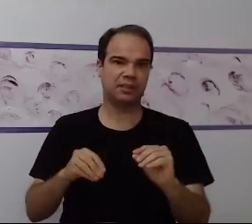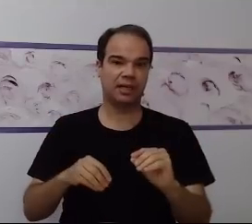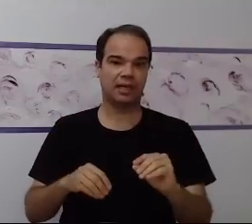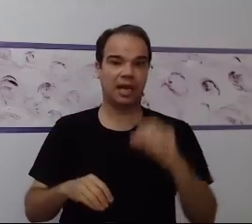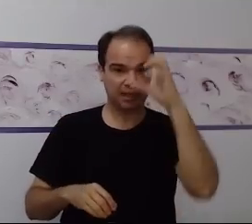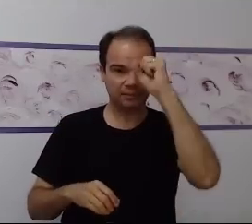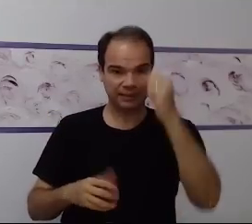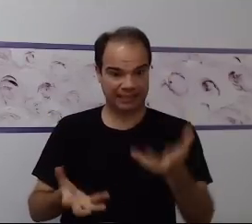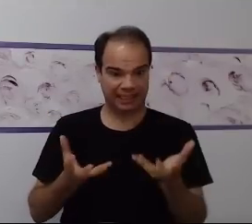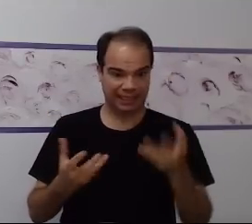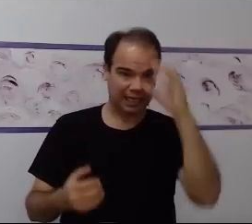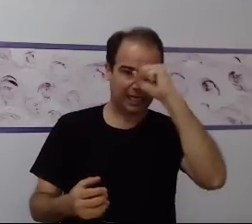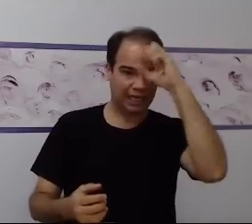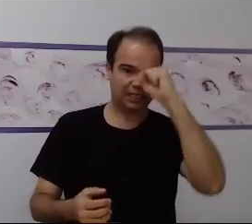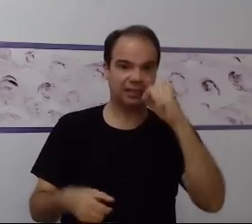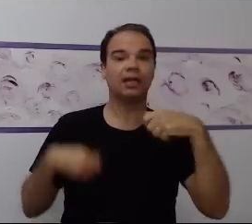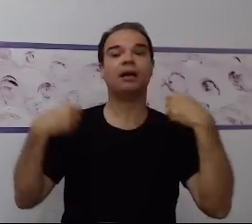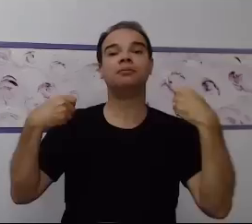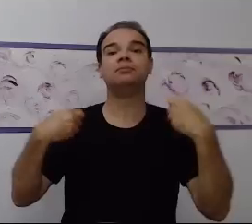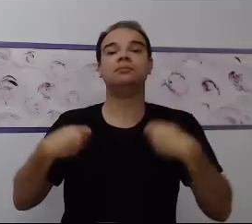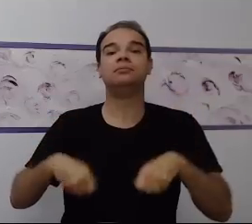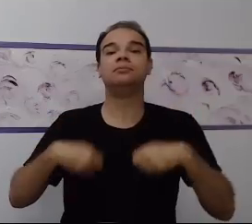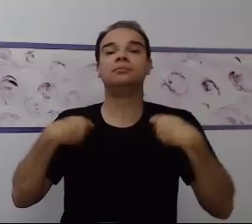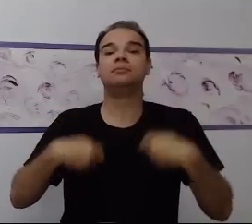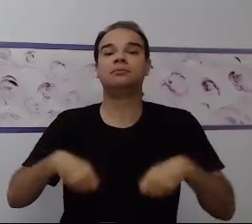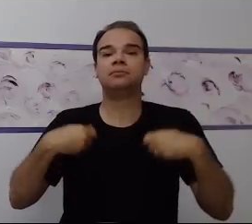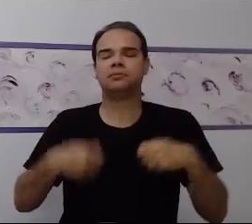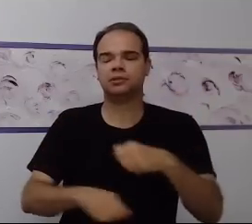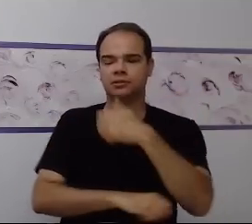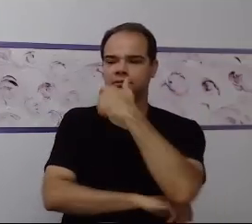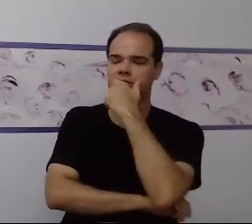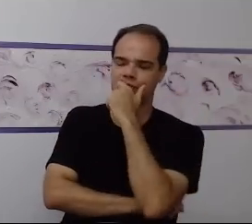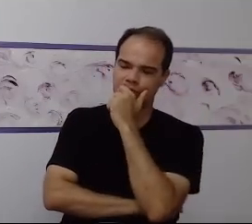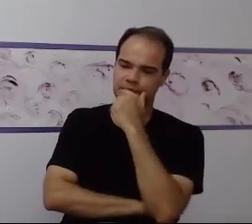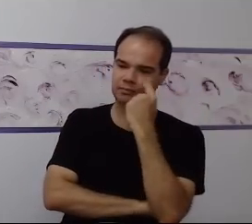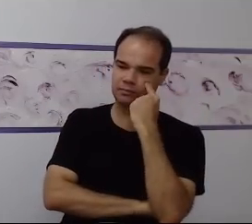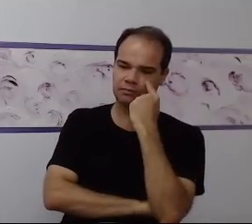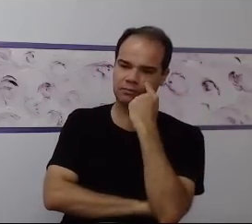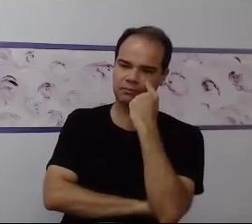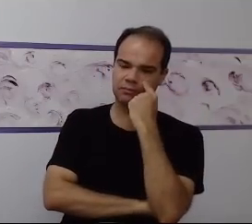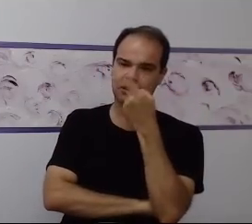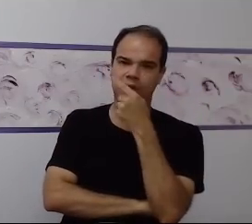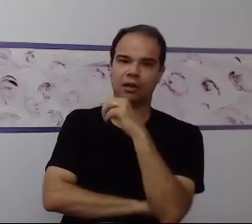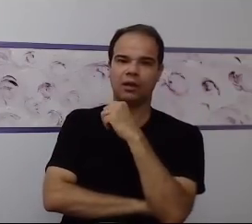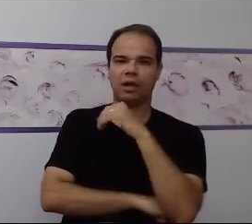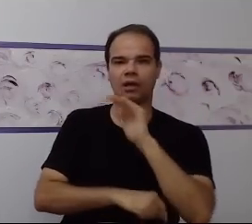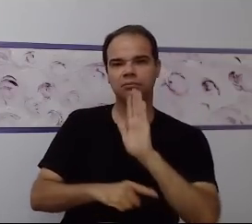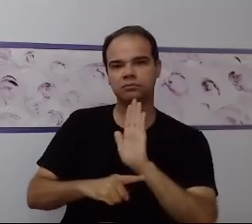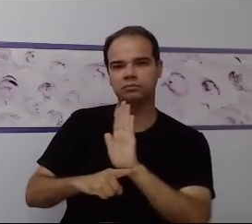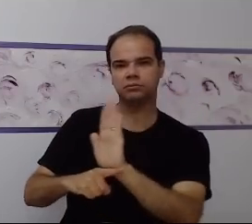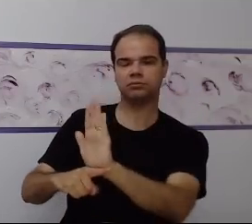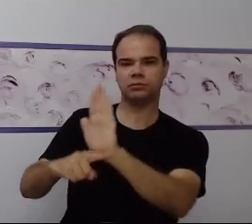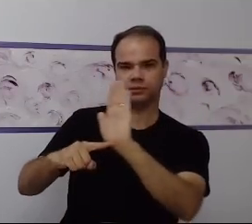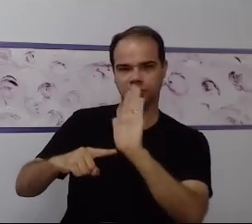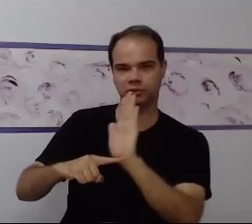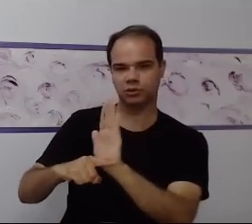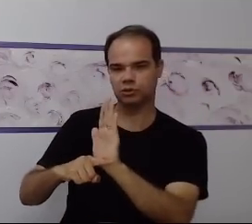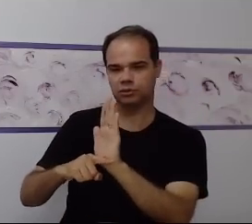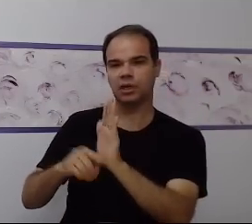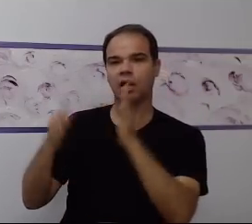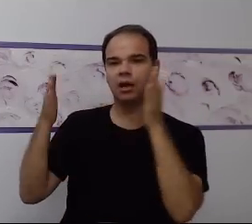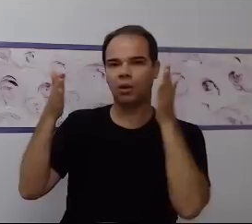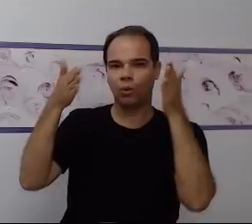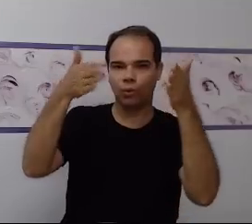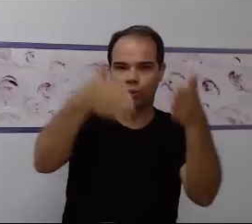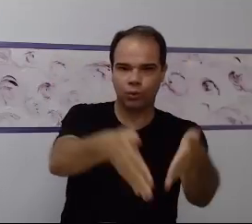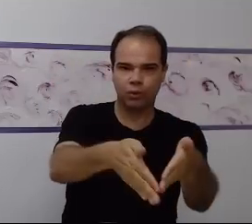a tudo. Então, assim, você precisa identificar, proporcionar e auxiliar para que chegue ao objetivo, né? Até